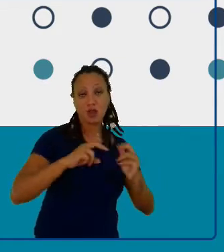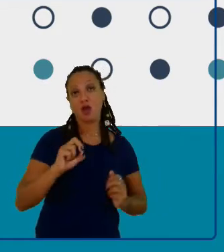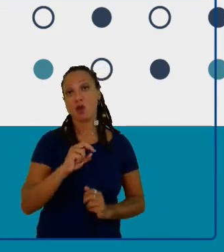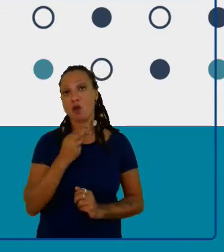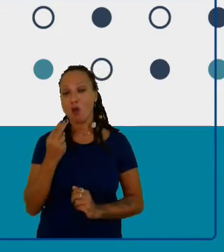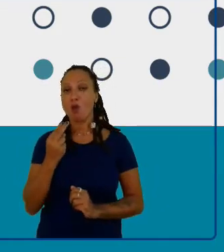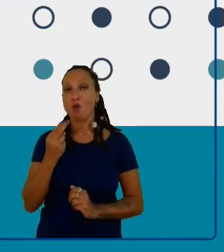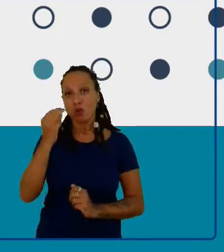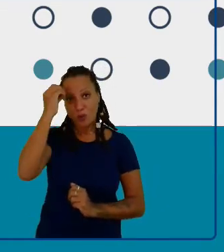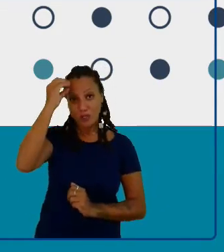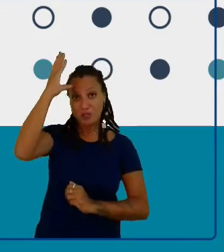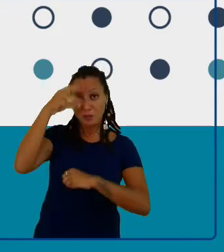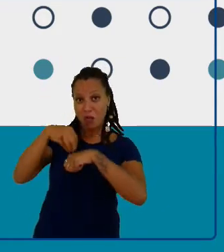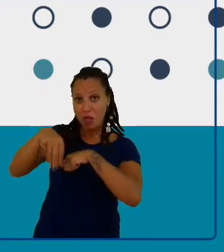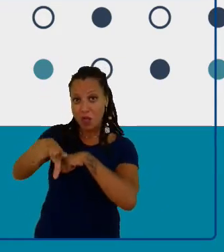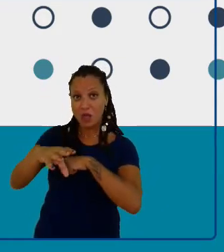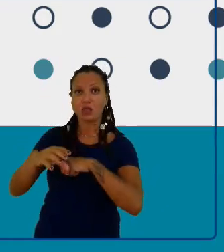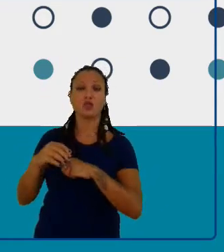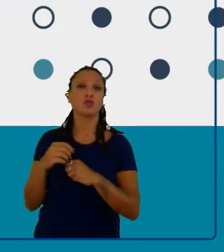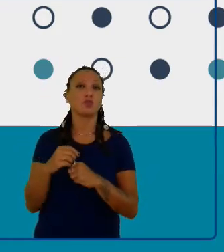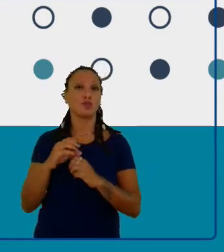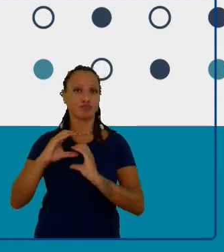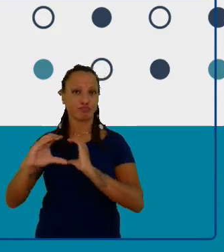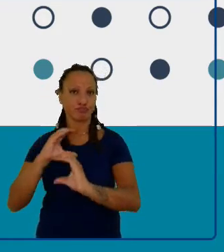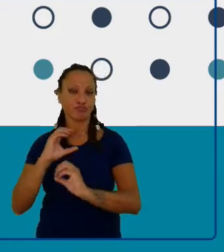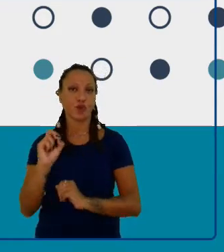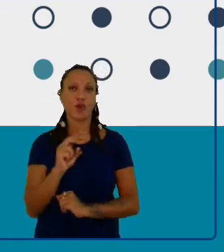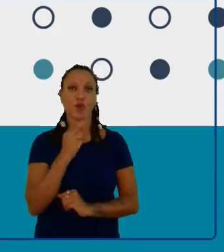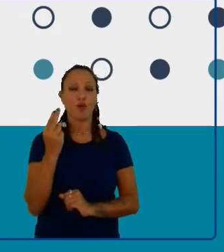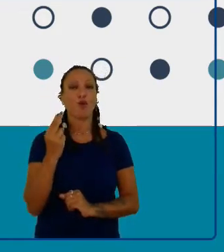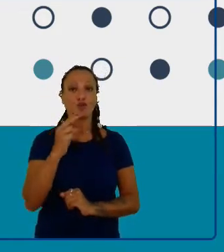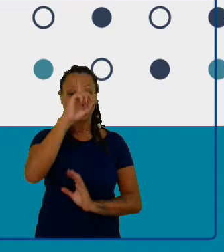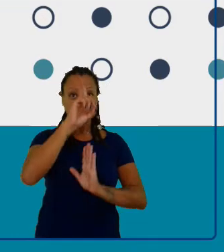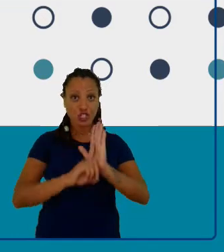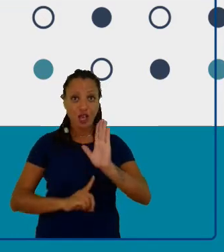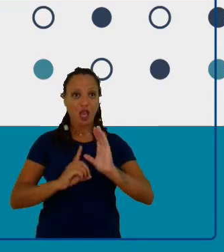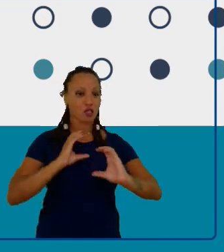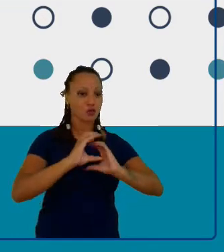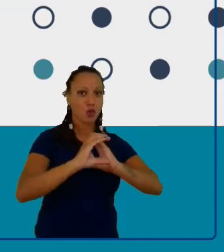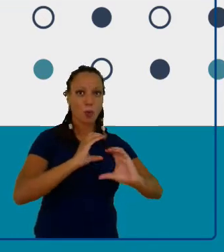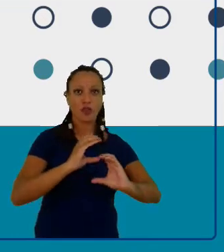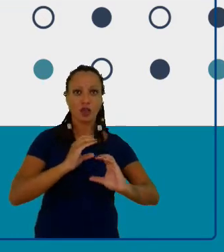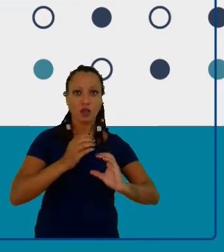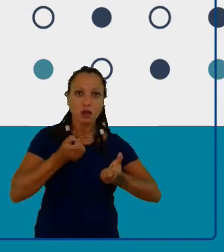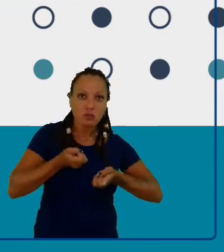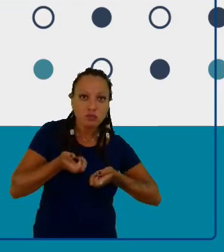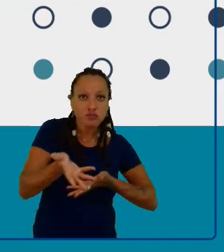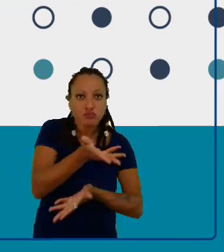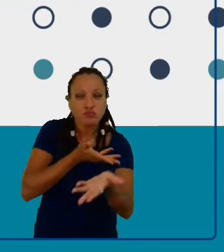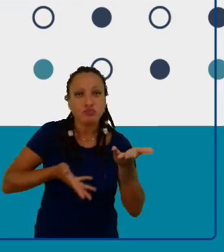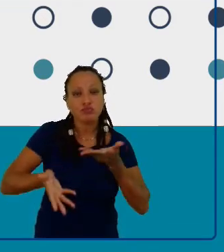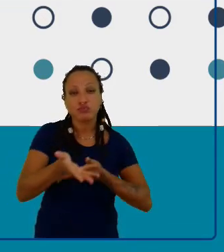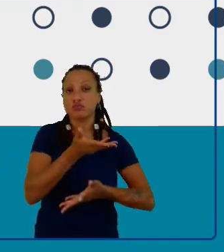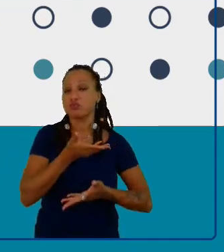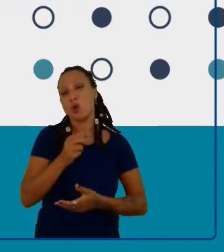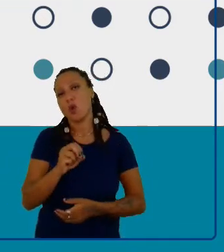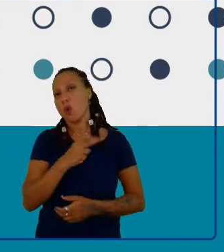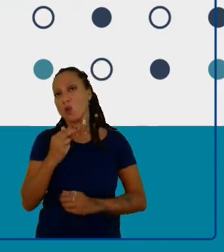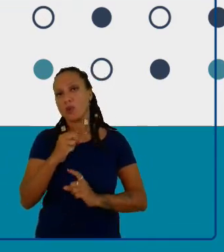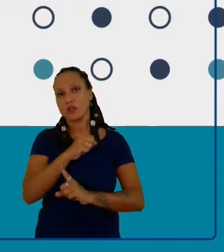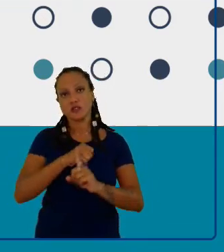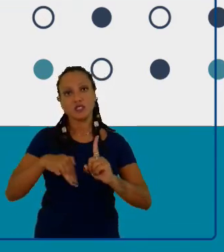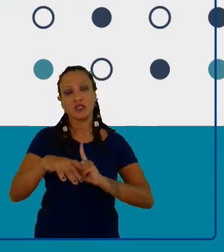seja a mobilização dos direitos, seja a mobilização da humanidade e da sociedade. É isso que a gente